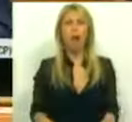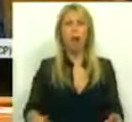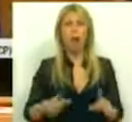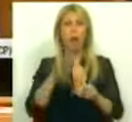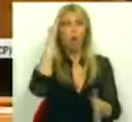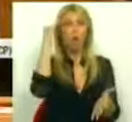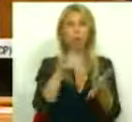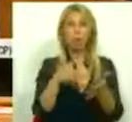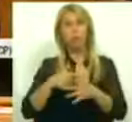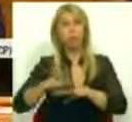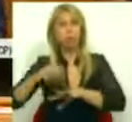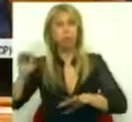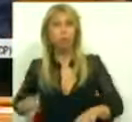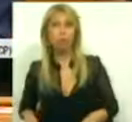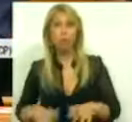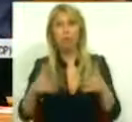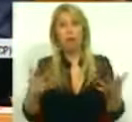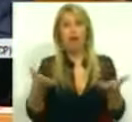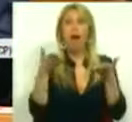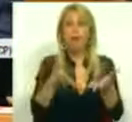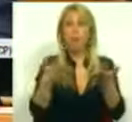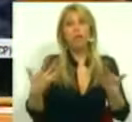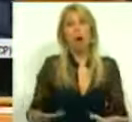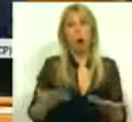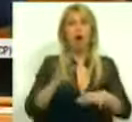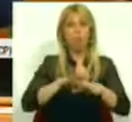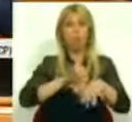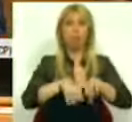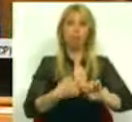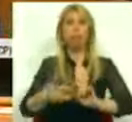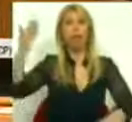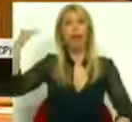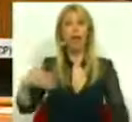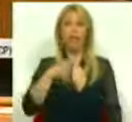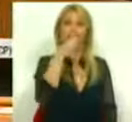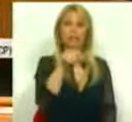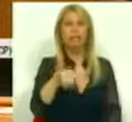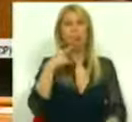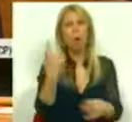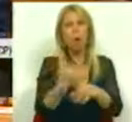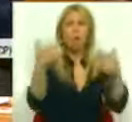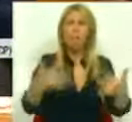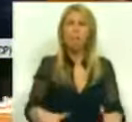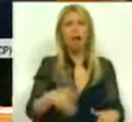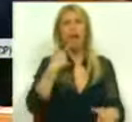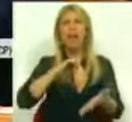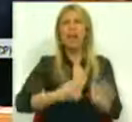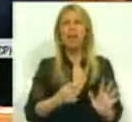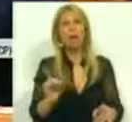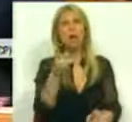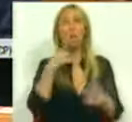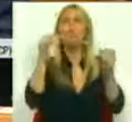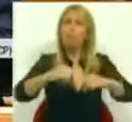A atual ajuda com o estrago anterior. Sugere que este mal não é necessário. Concordo.